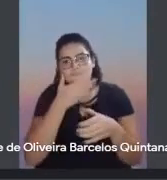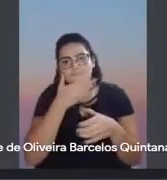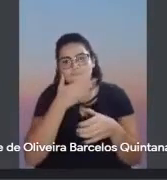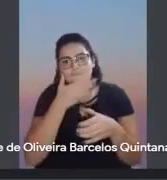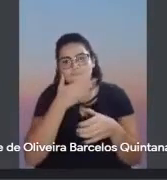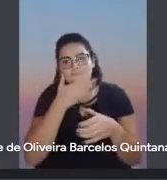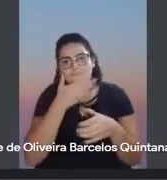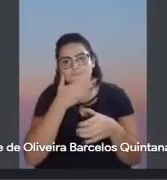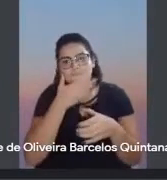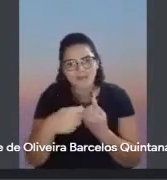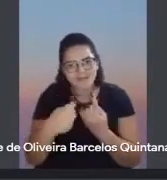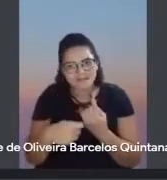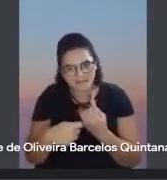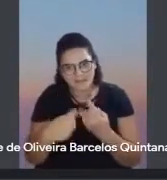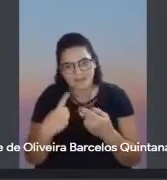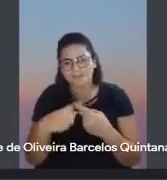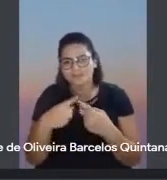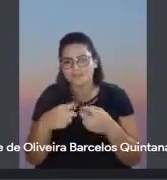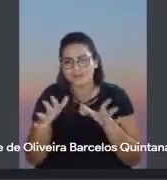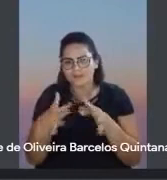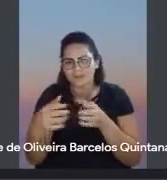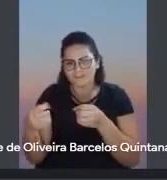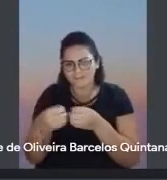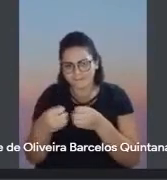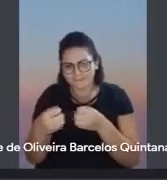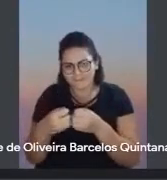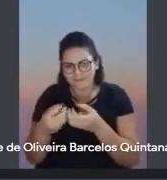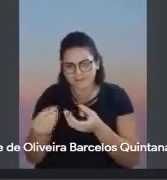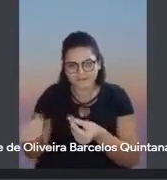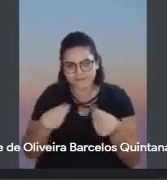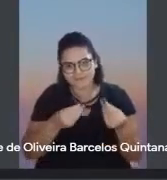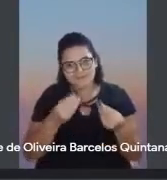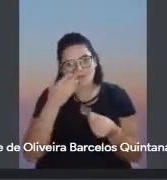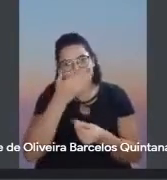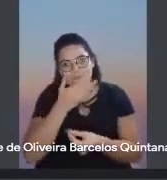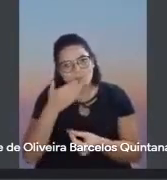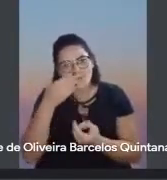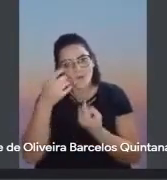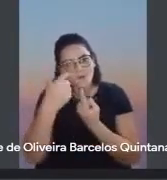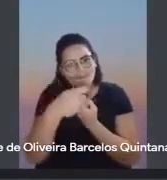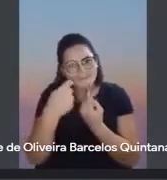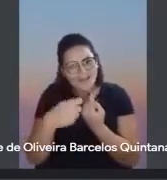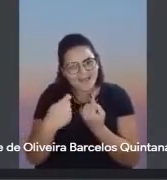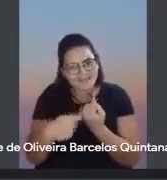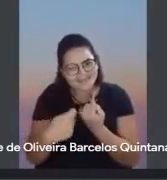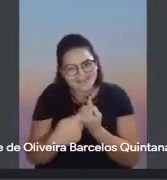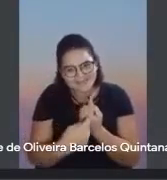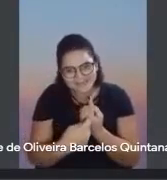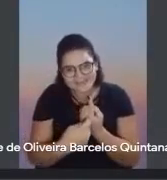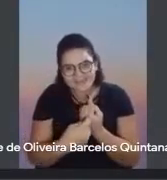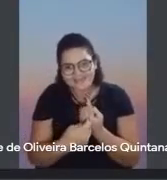assim, porque moro aqui do lado, mandaram gentilmente um bolo de banana para que nós nos